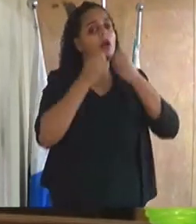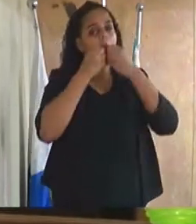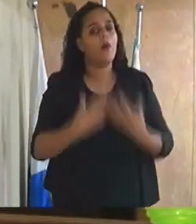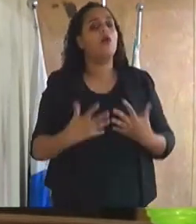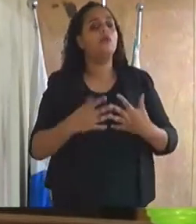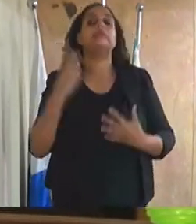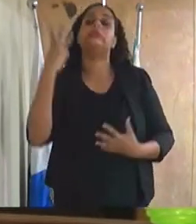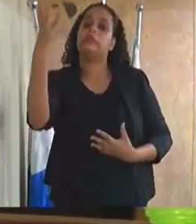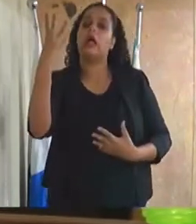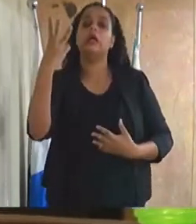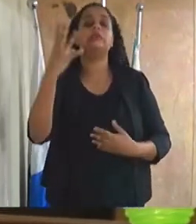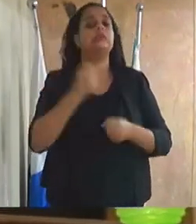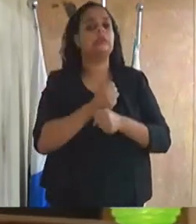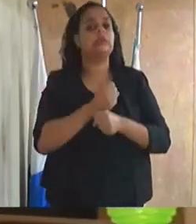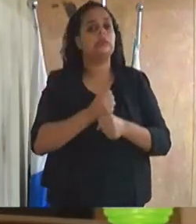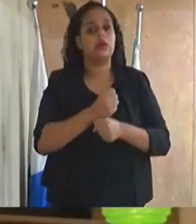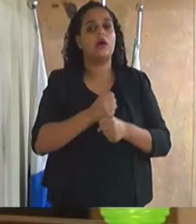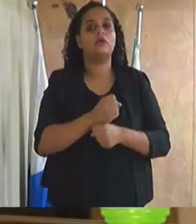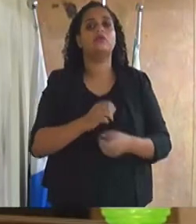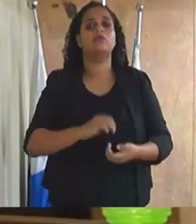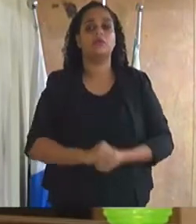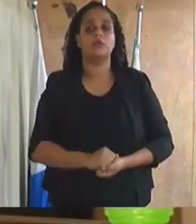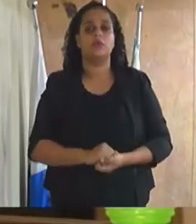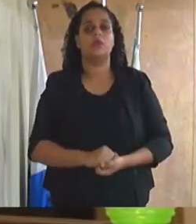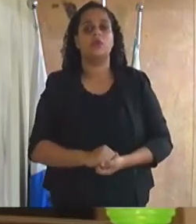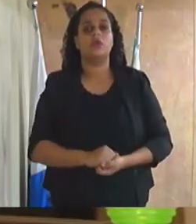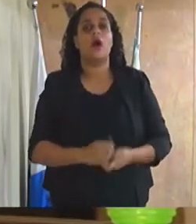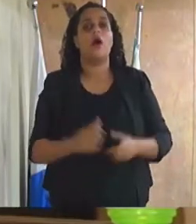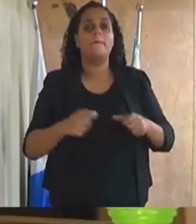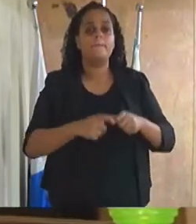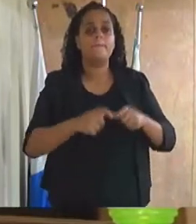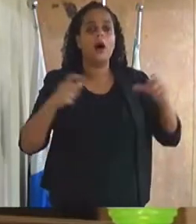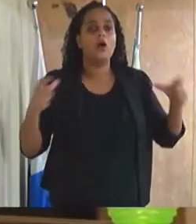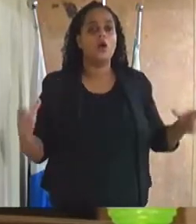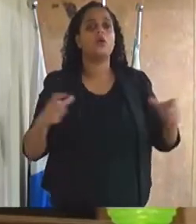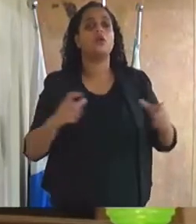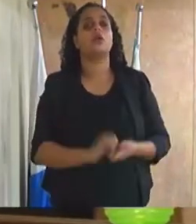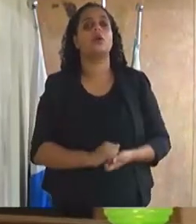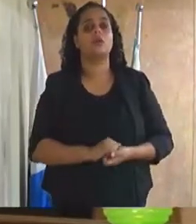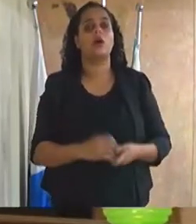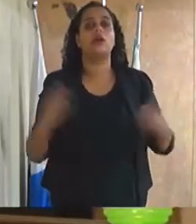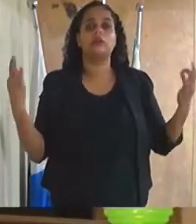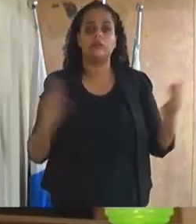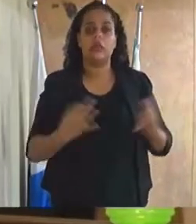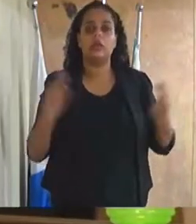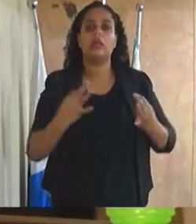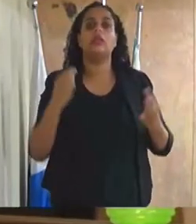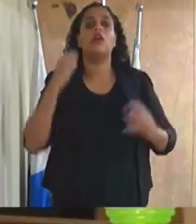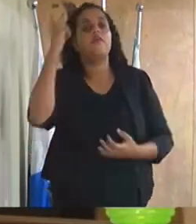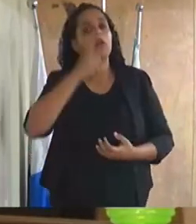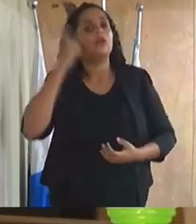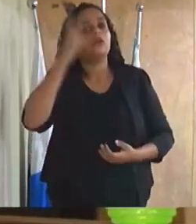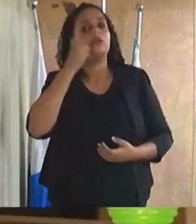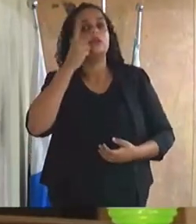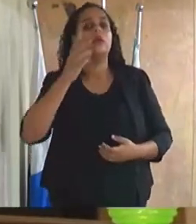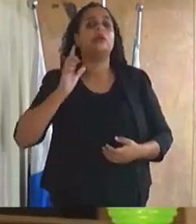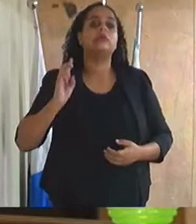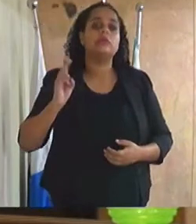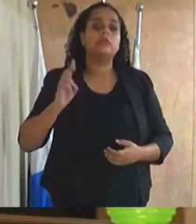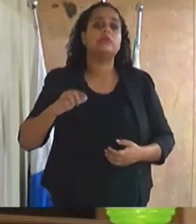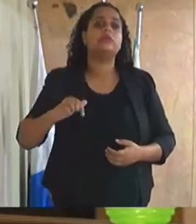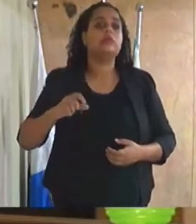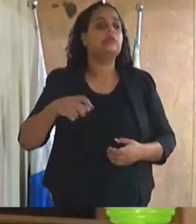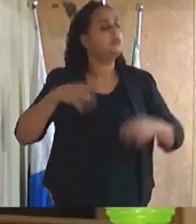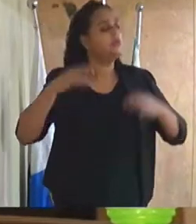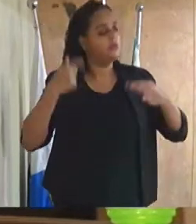anos, nem todos nós sabemos que a maioria, tenho certeza que a maioria dos vereadores aqui dentro sempre ligou para ele para